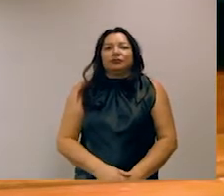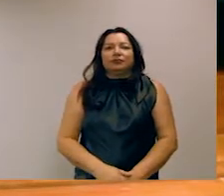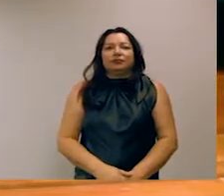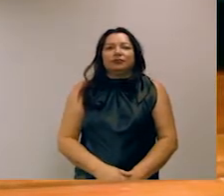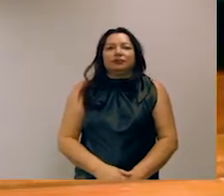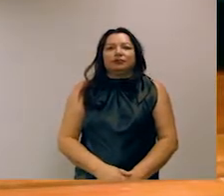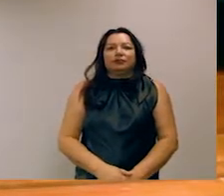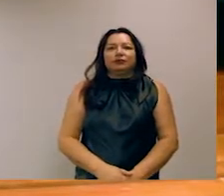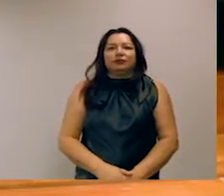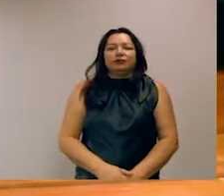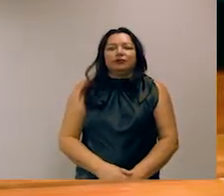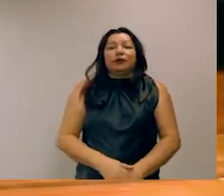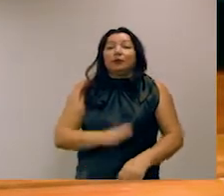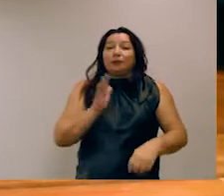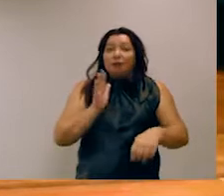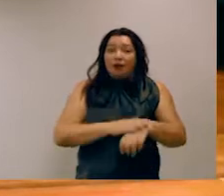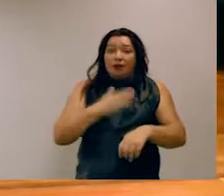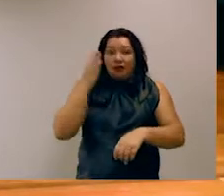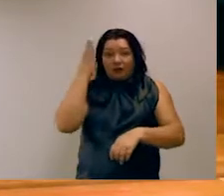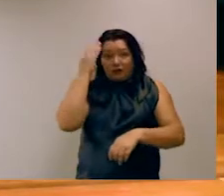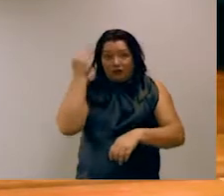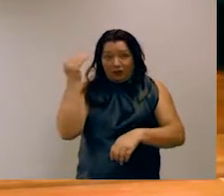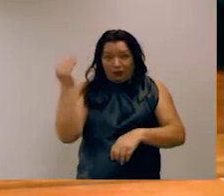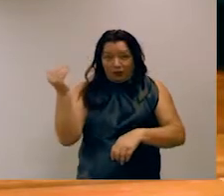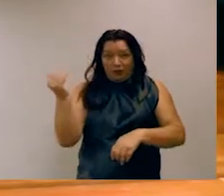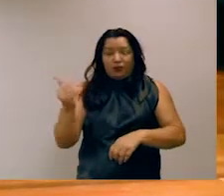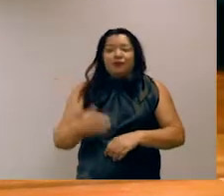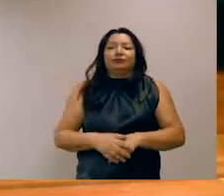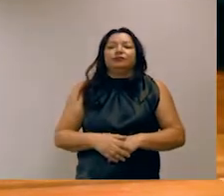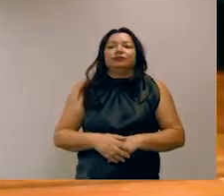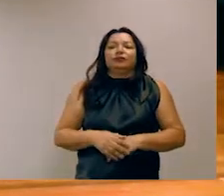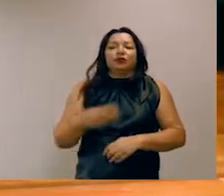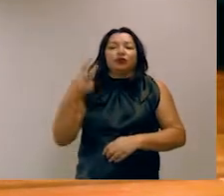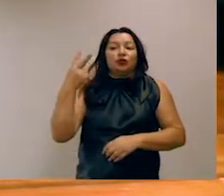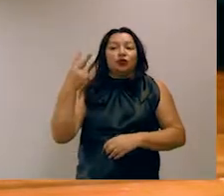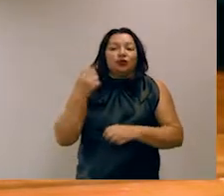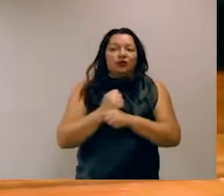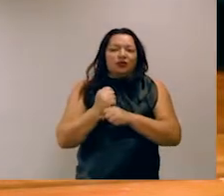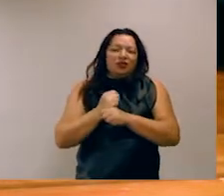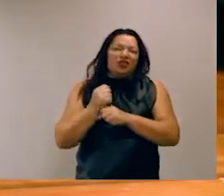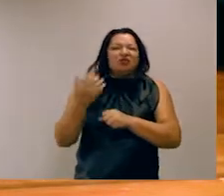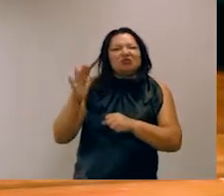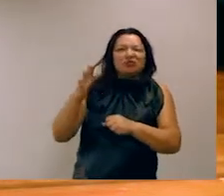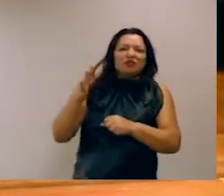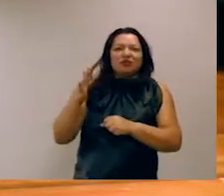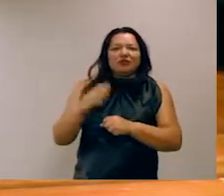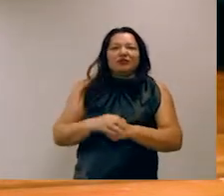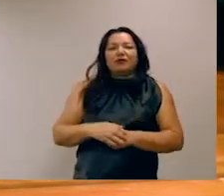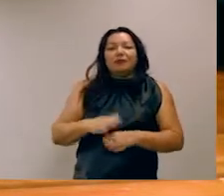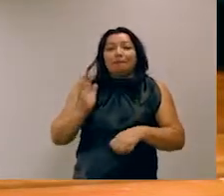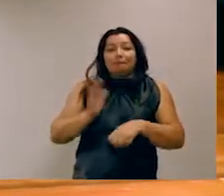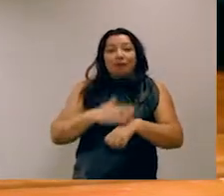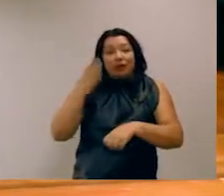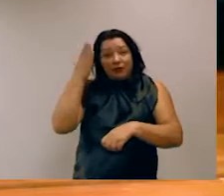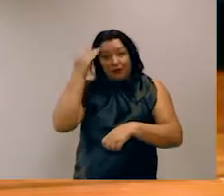Então, o benchmark mais famoso, e ainda assim, ele não tem dois anos de idade, o mais famoso nessa área de compreensão de texto com